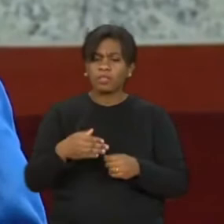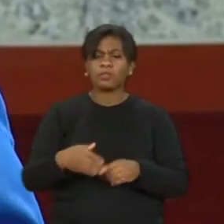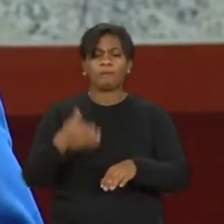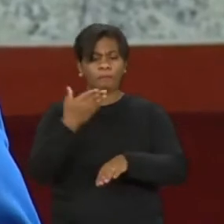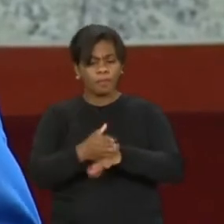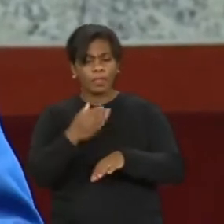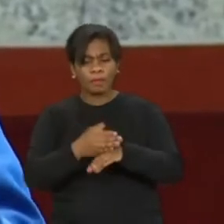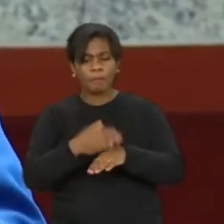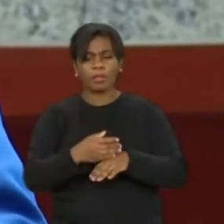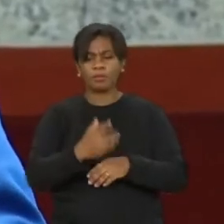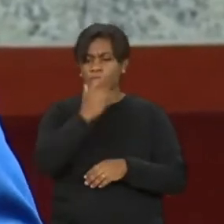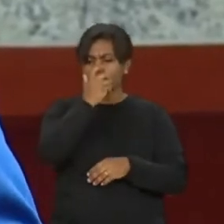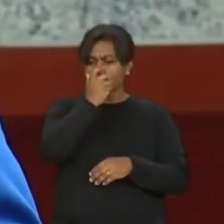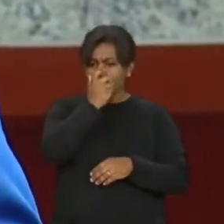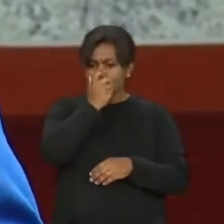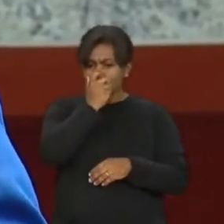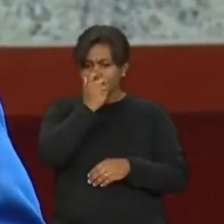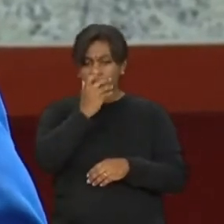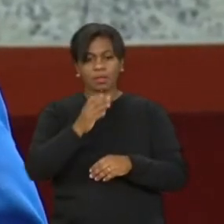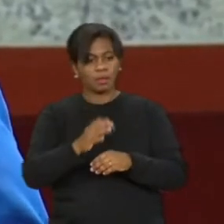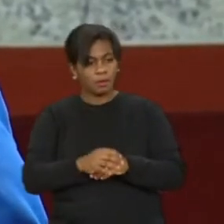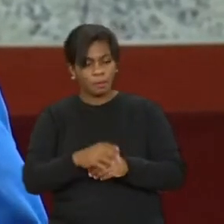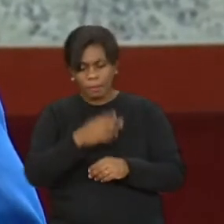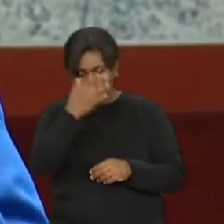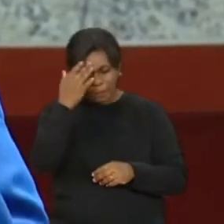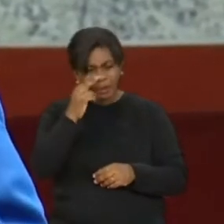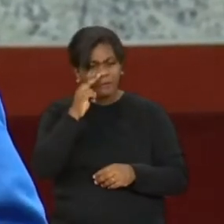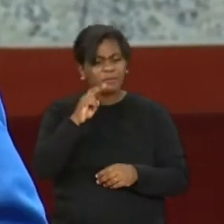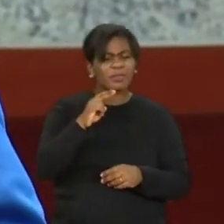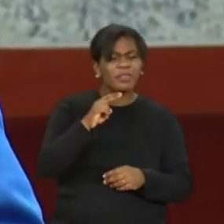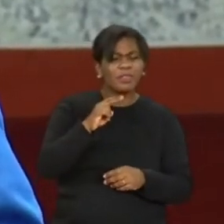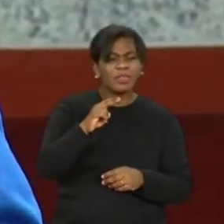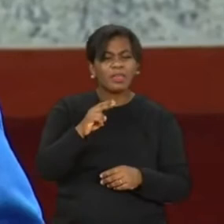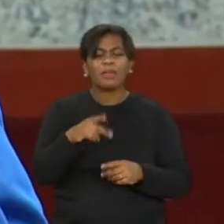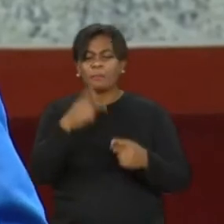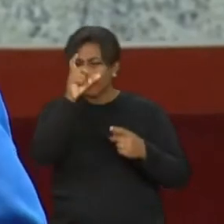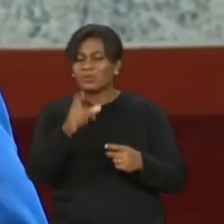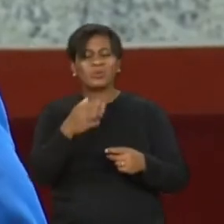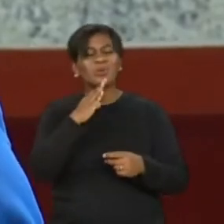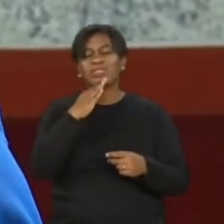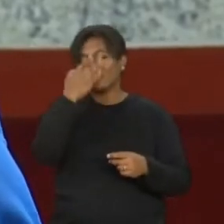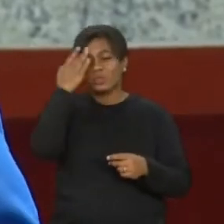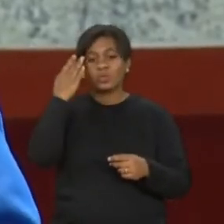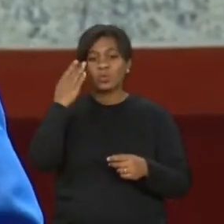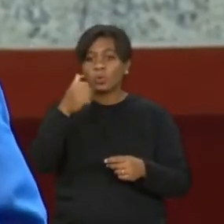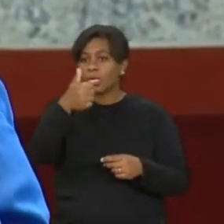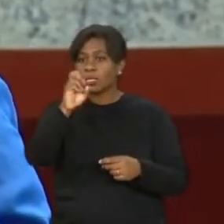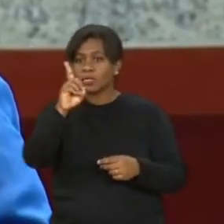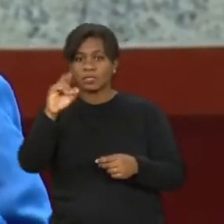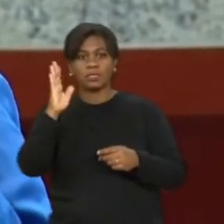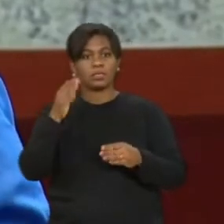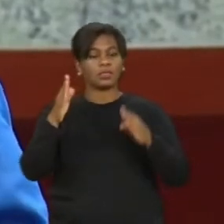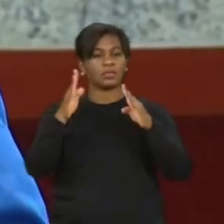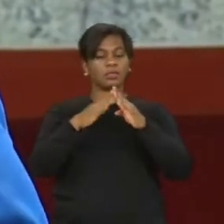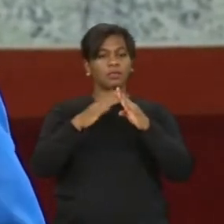andar, reconhecer. Em 15 dias, ela estava em casa, sem sonda de alimentação, sem aparelho respiratório e